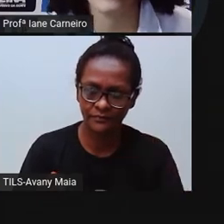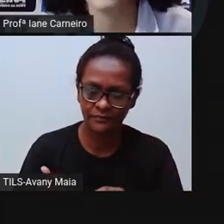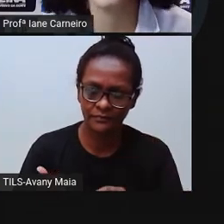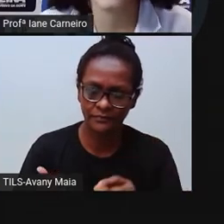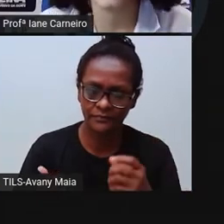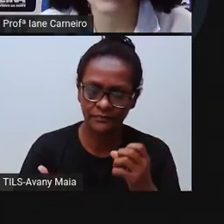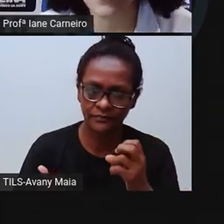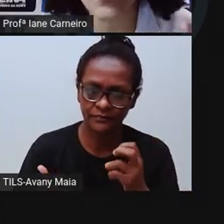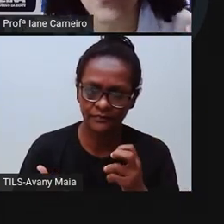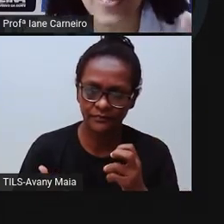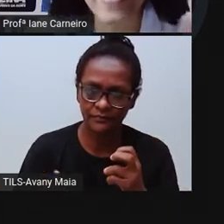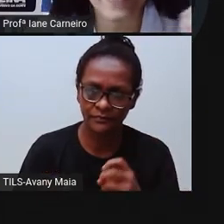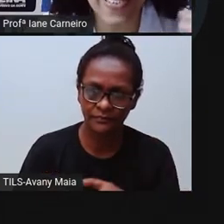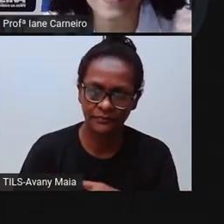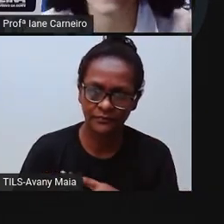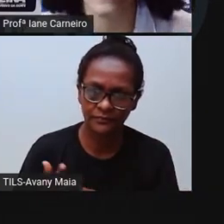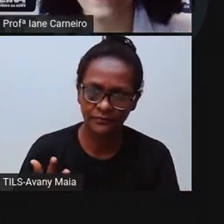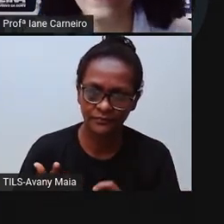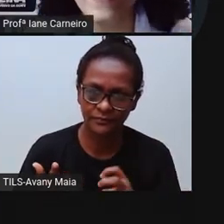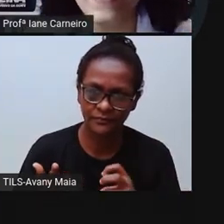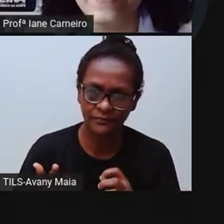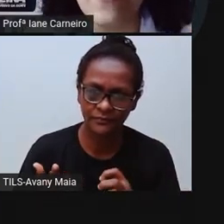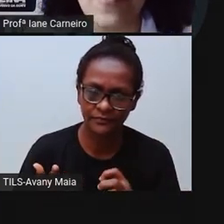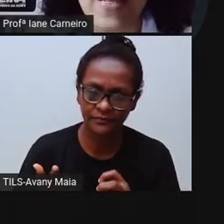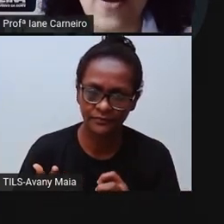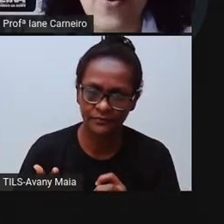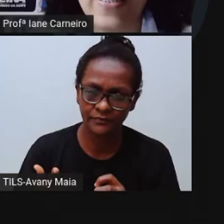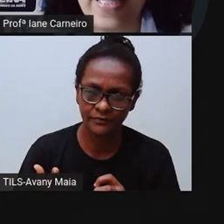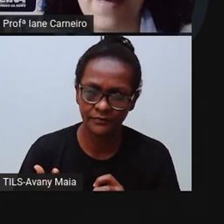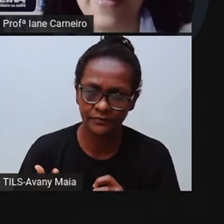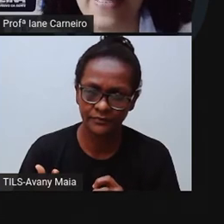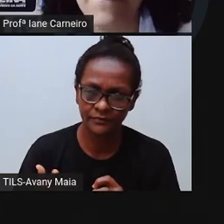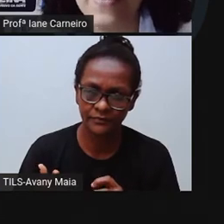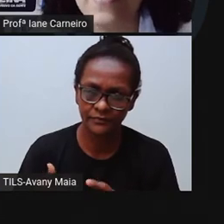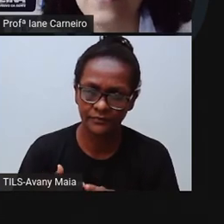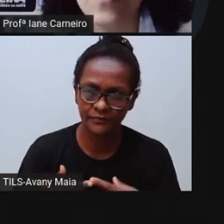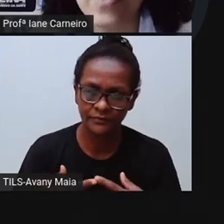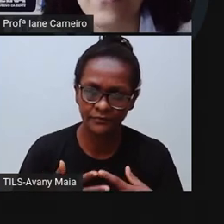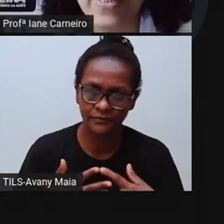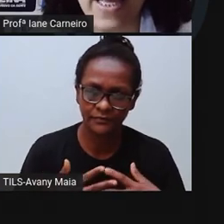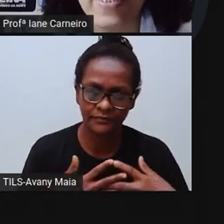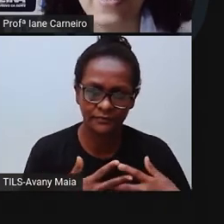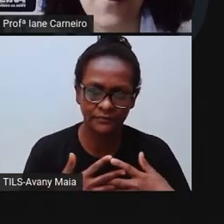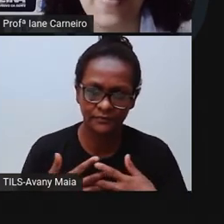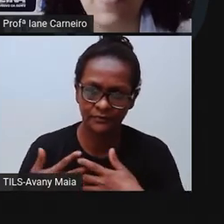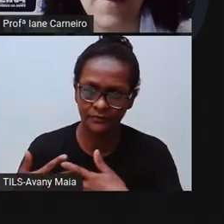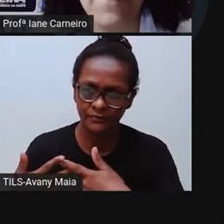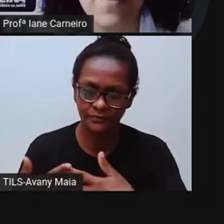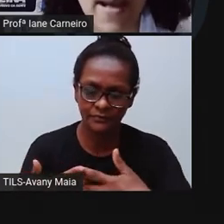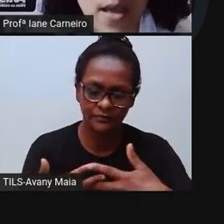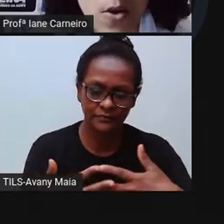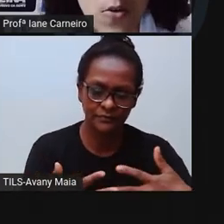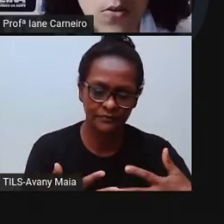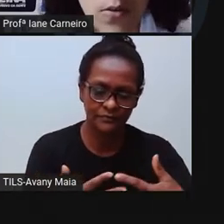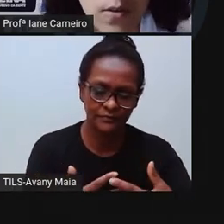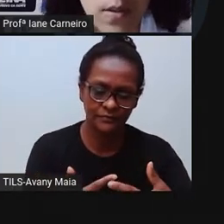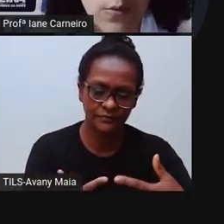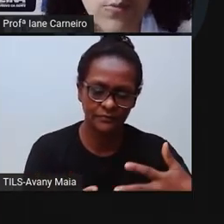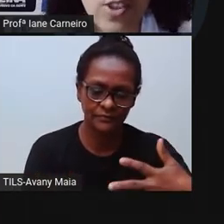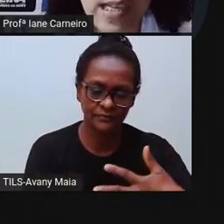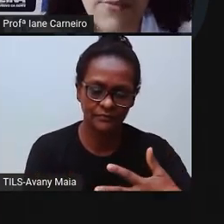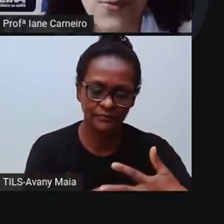-cabeças. E ele dá pra gente fazer em casa, né? Então, vamos lá, ó. Quebra-cabeças. Vamos escrever? Essa é uma palavra bem maior.